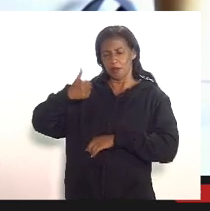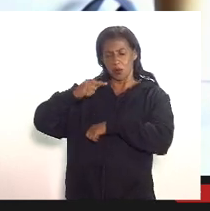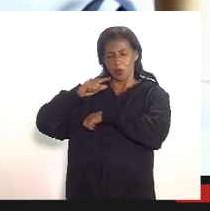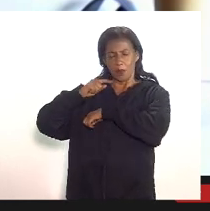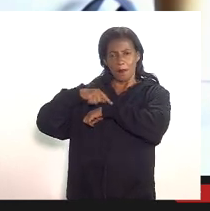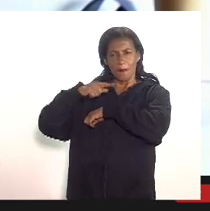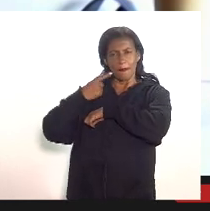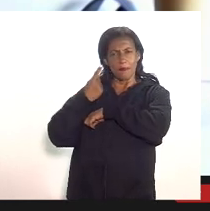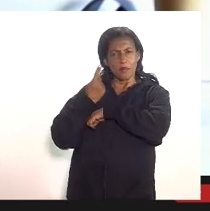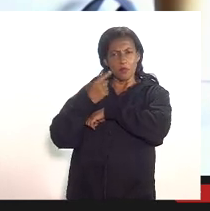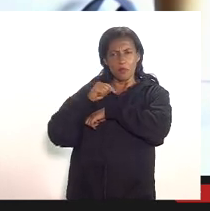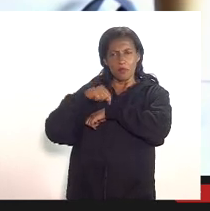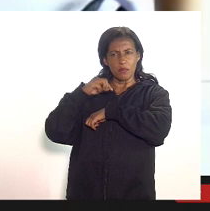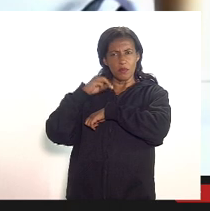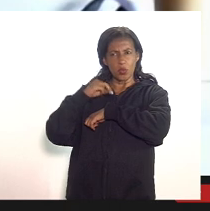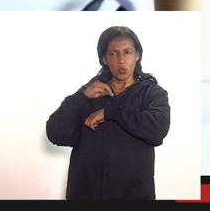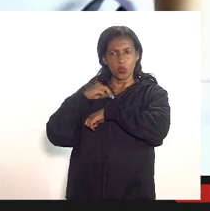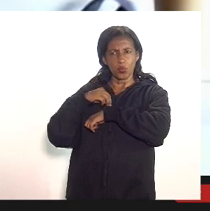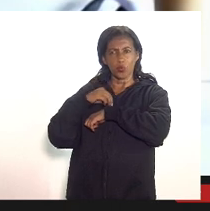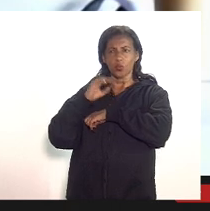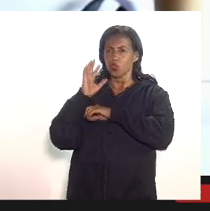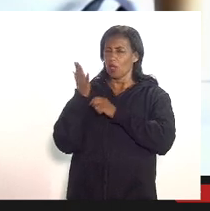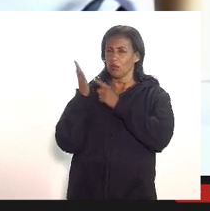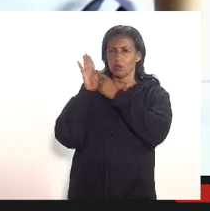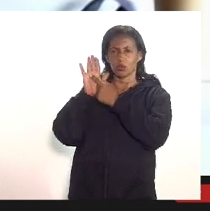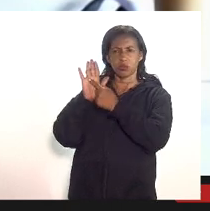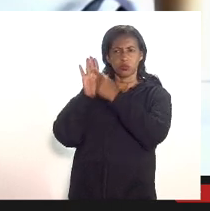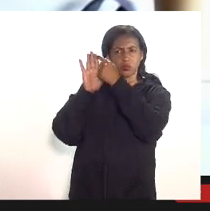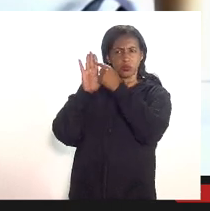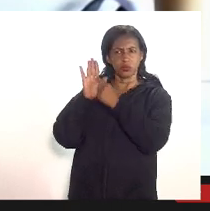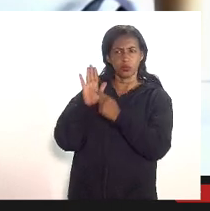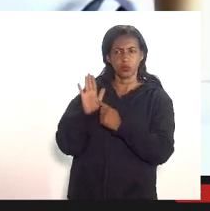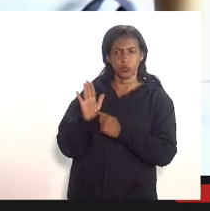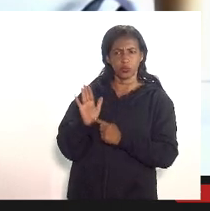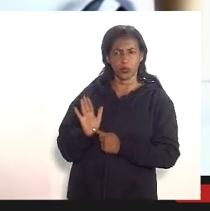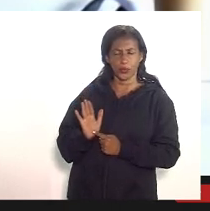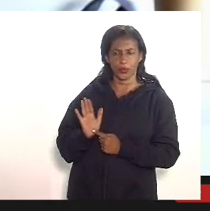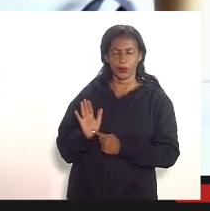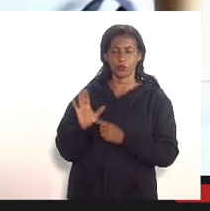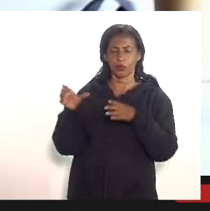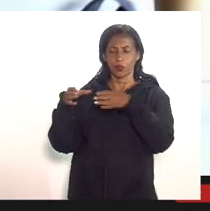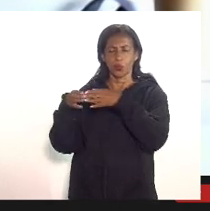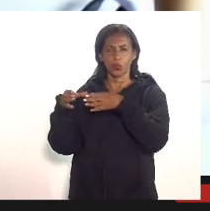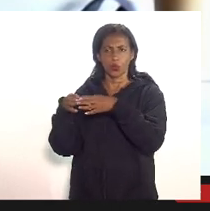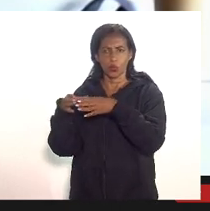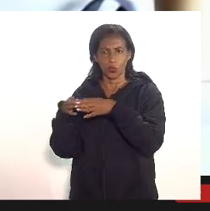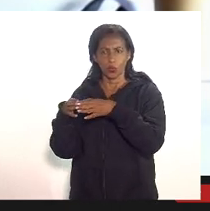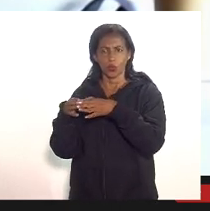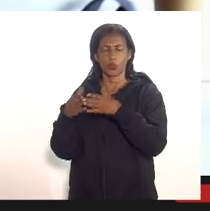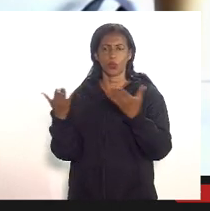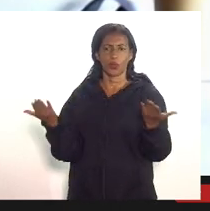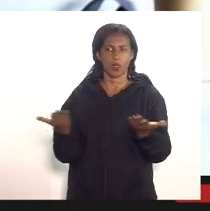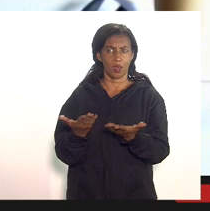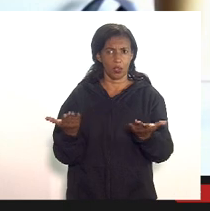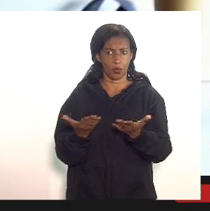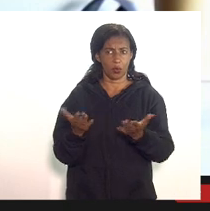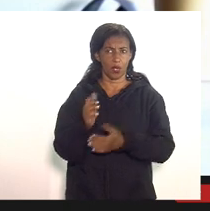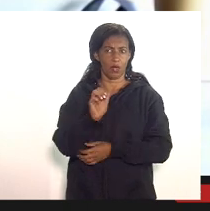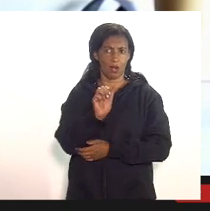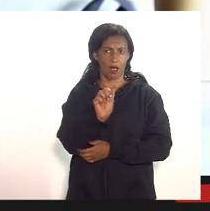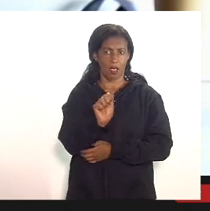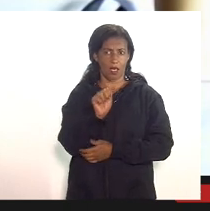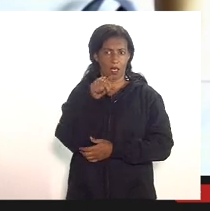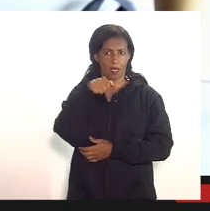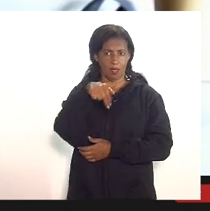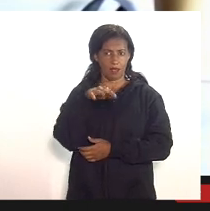grupo dos deputados todas as exposições mas eu queria que fosse disponibilizado para a ANP